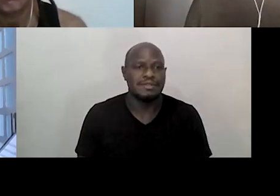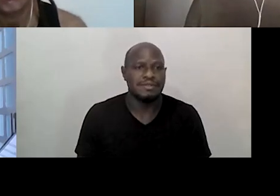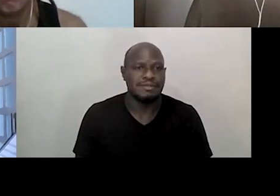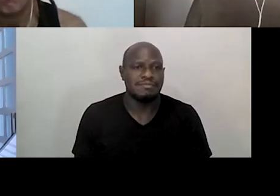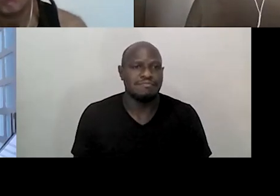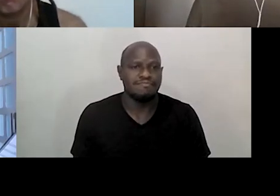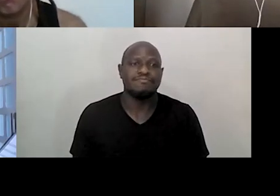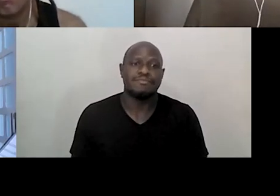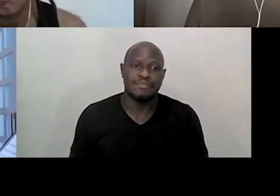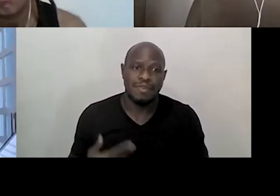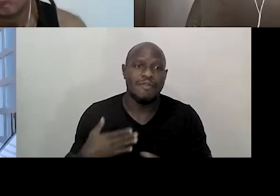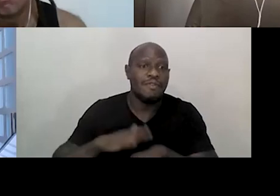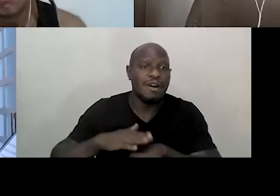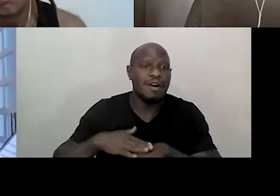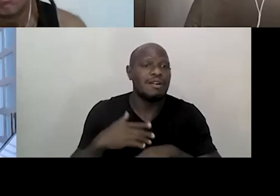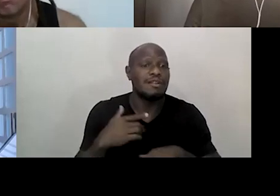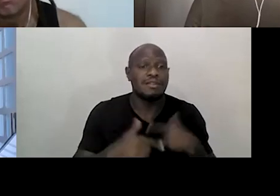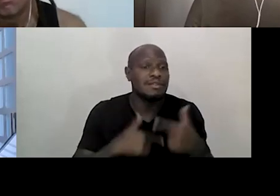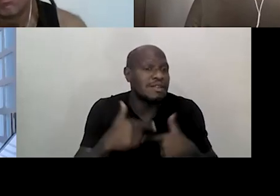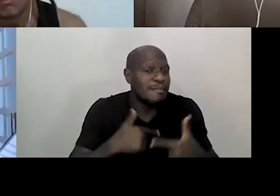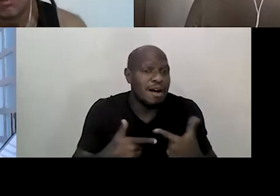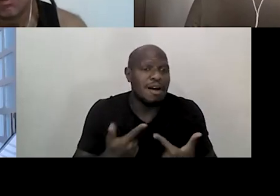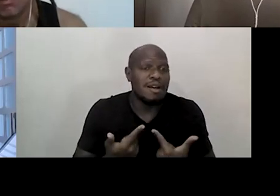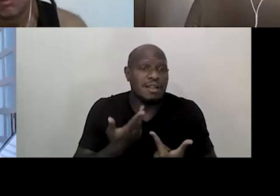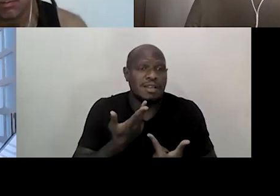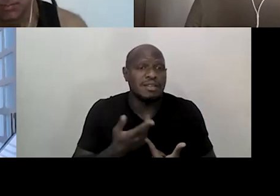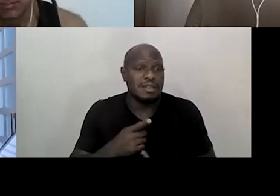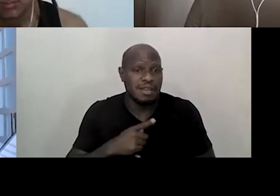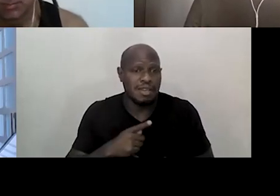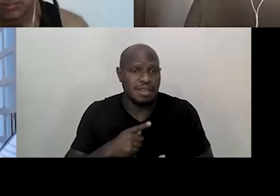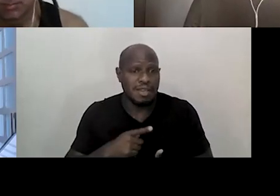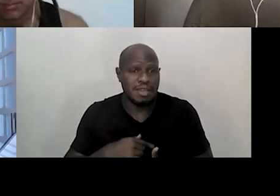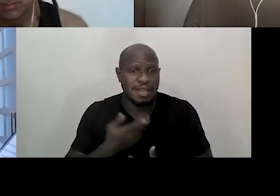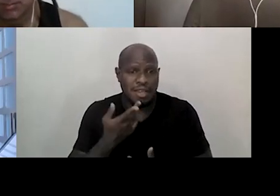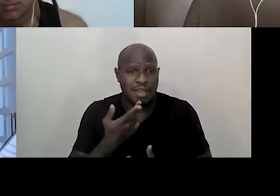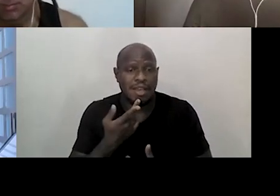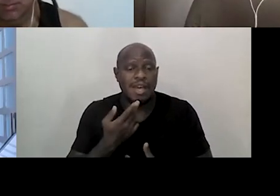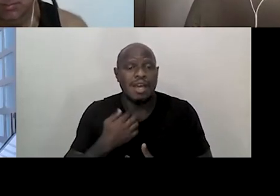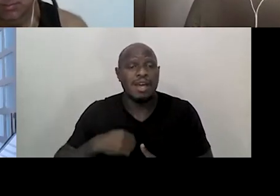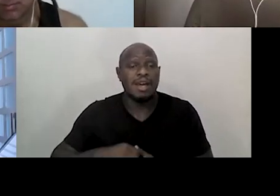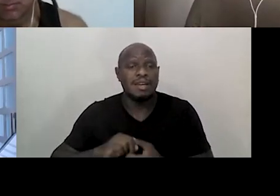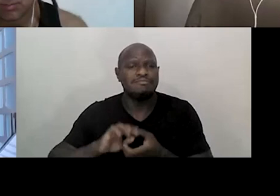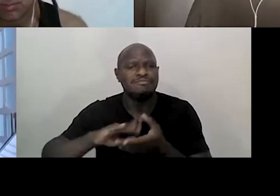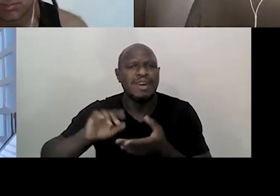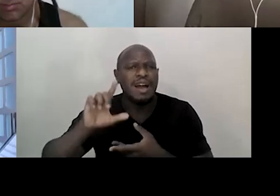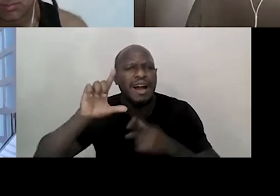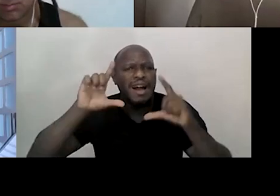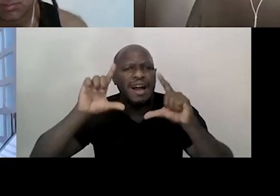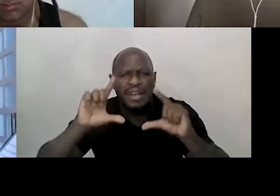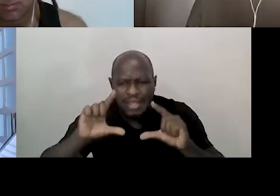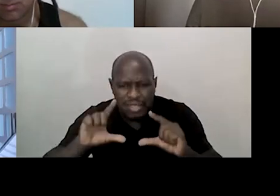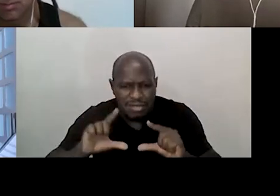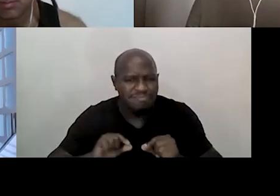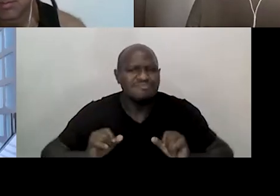Então a gente faz esse trabalho que é um trabalho de redução de danos para quem está assistindo, não quero me estender